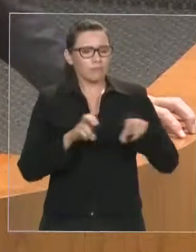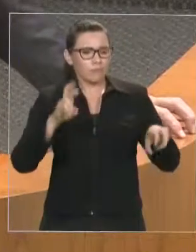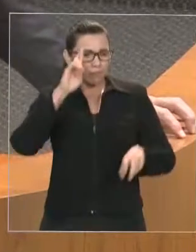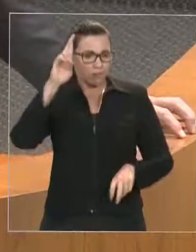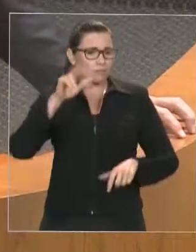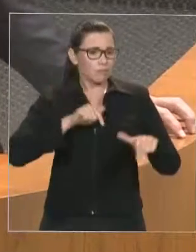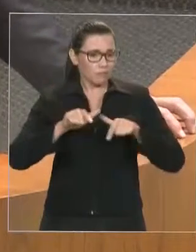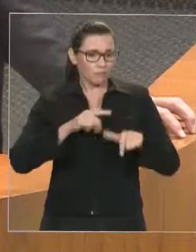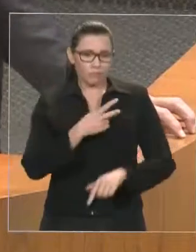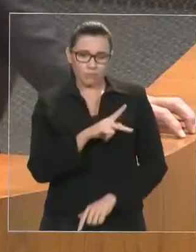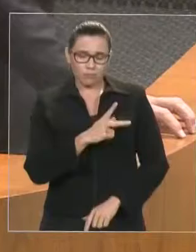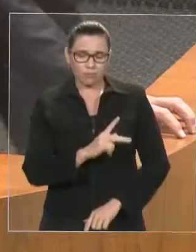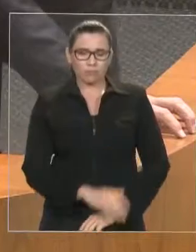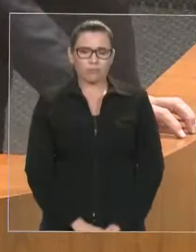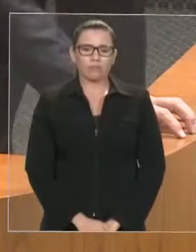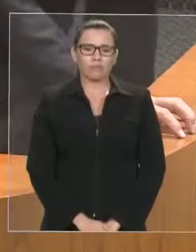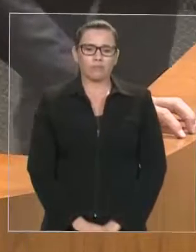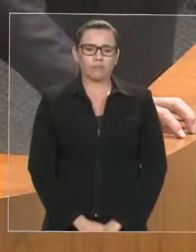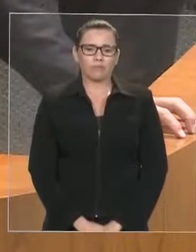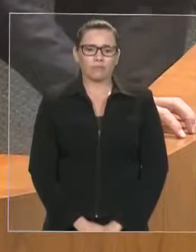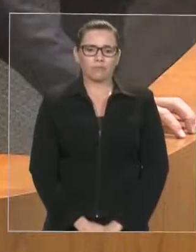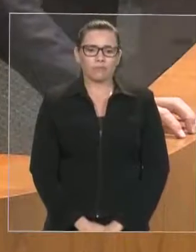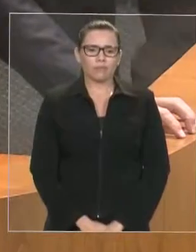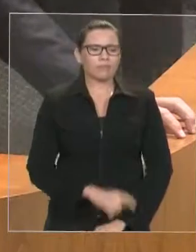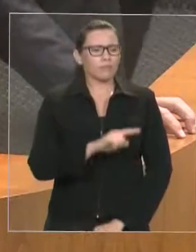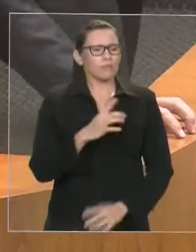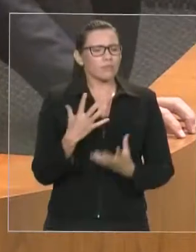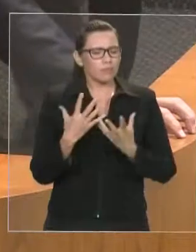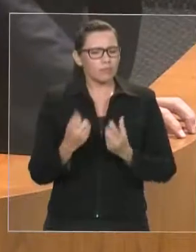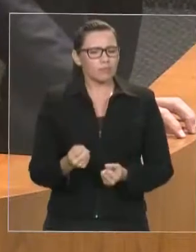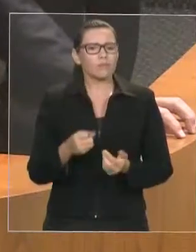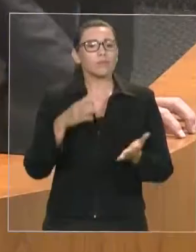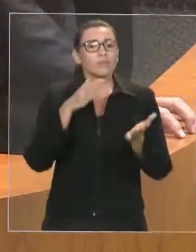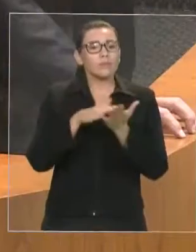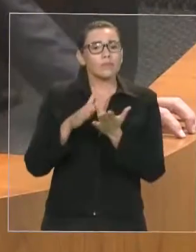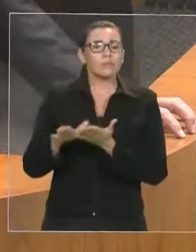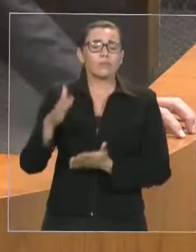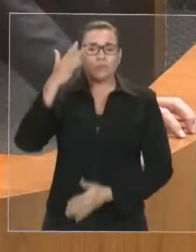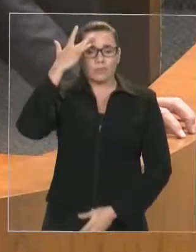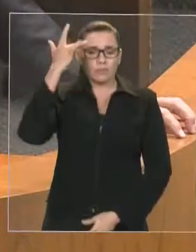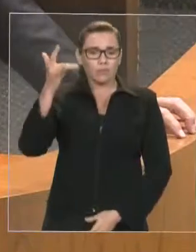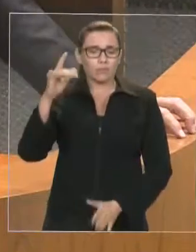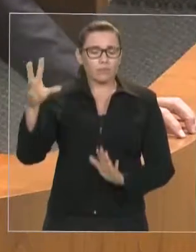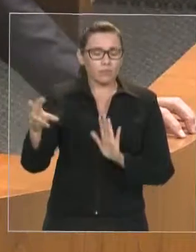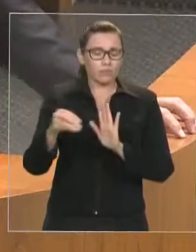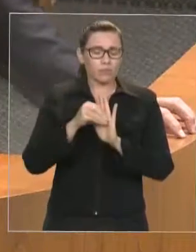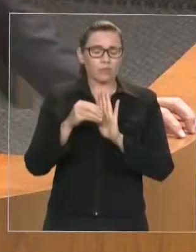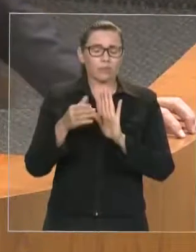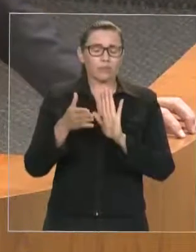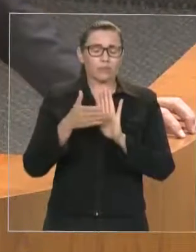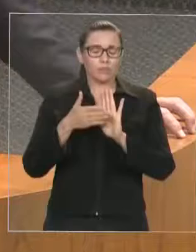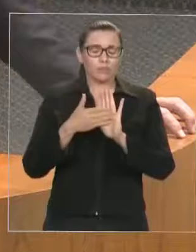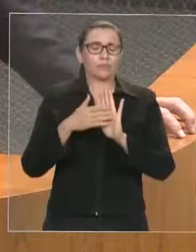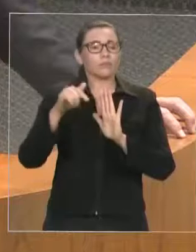de aceitar a publicação para amanhã no Diário Oficial desta Casa